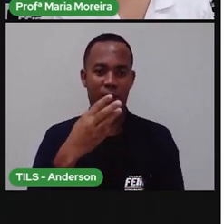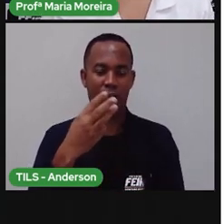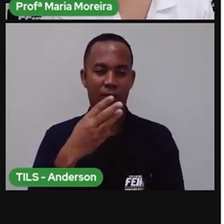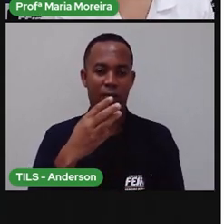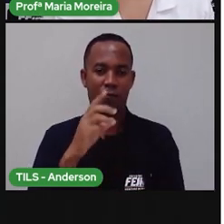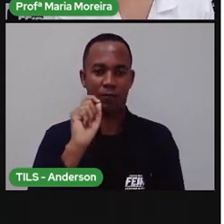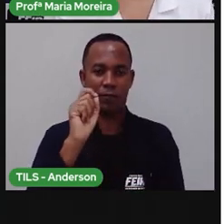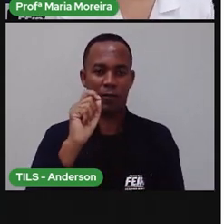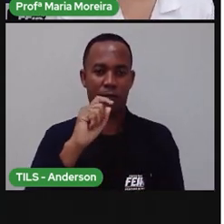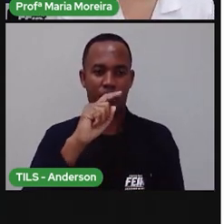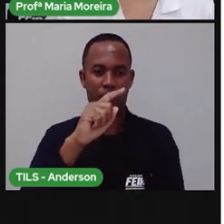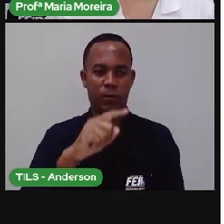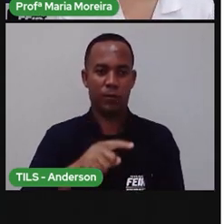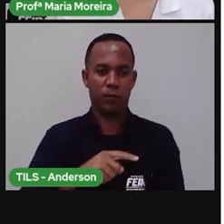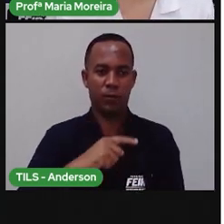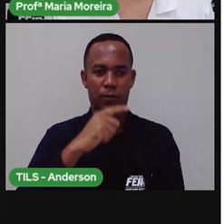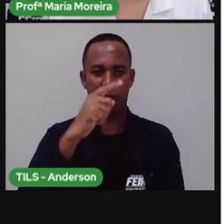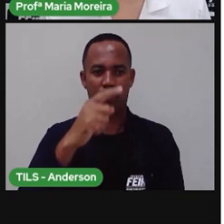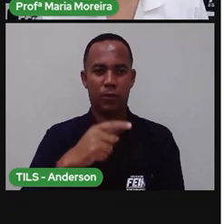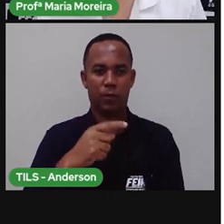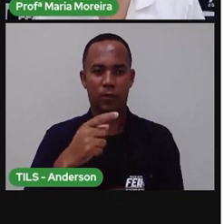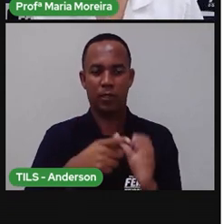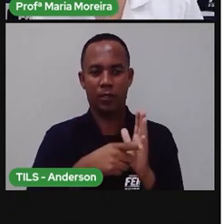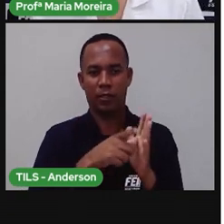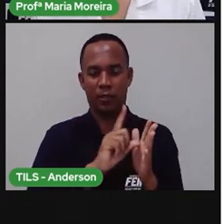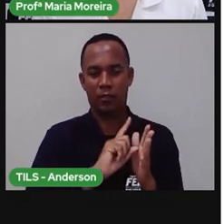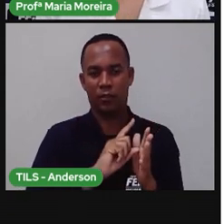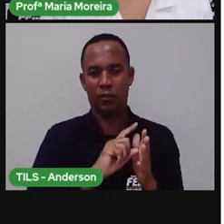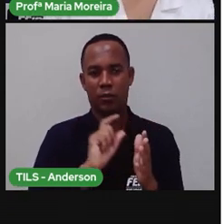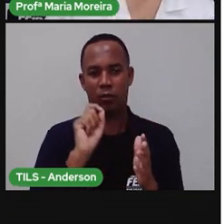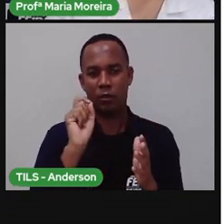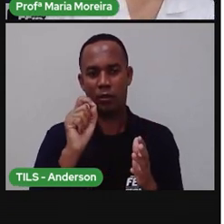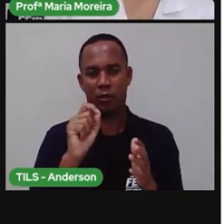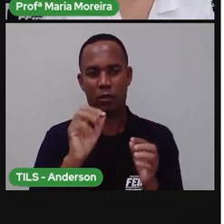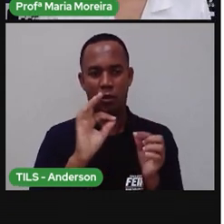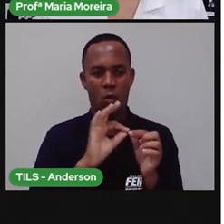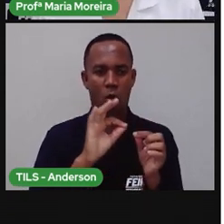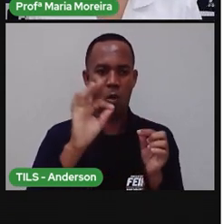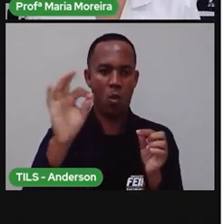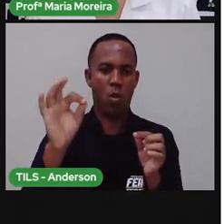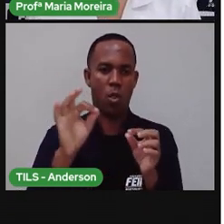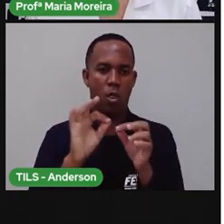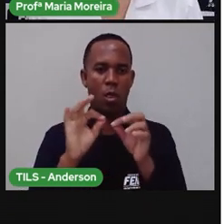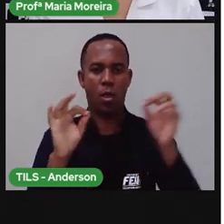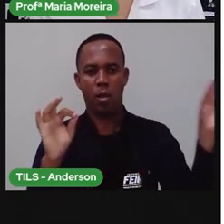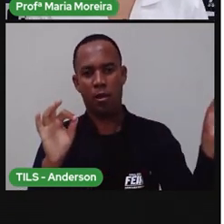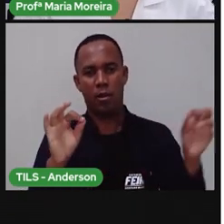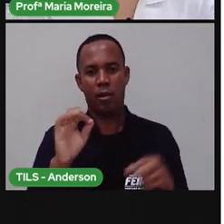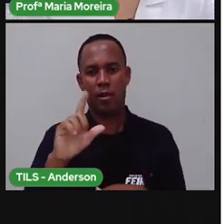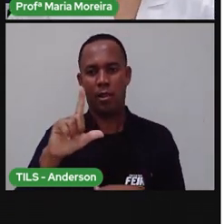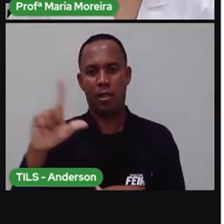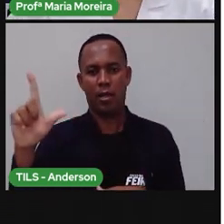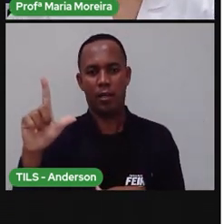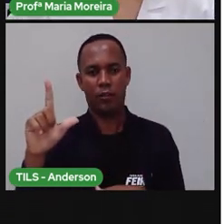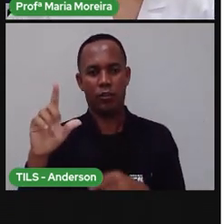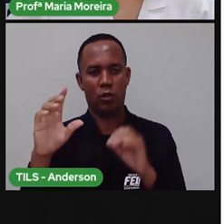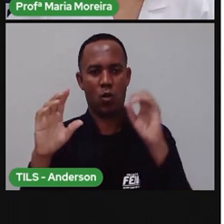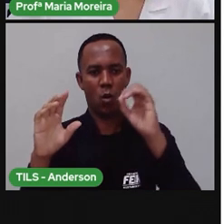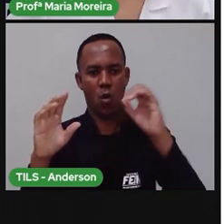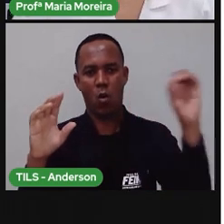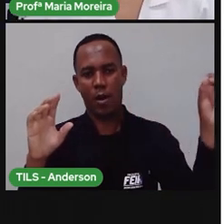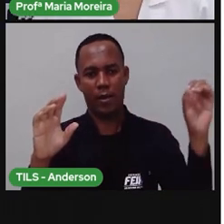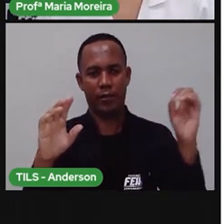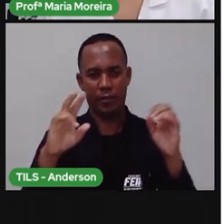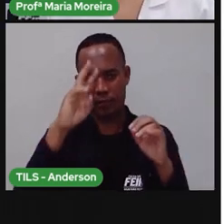A rotação ocorre no período anti-horário, de oeste para leste. Lembra que a Pró explicou